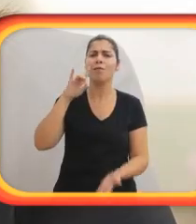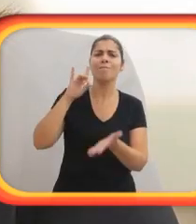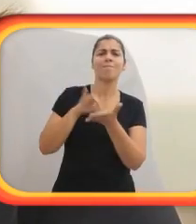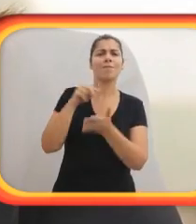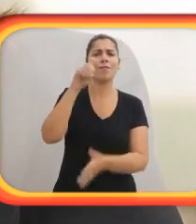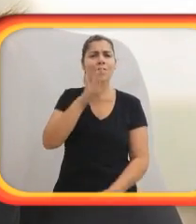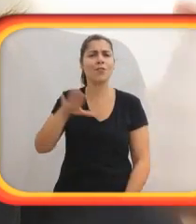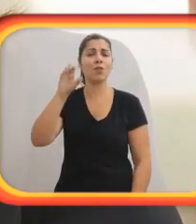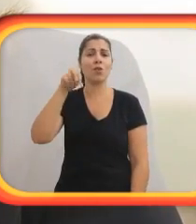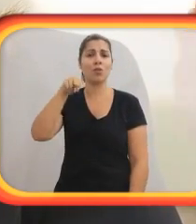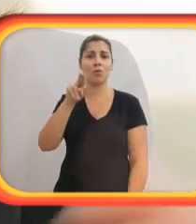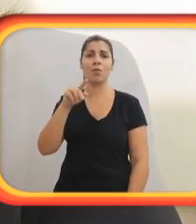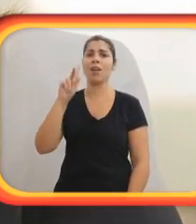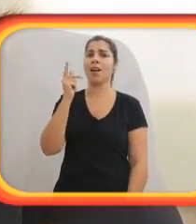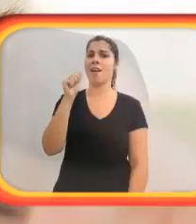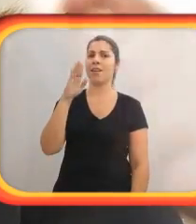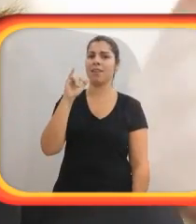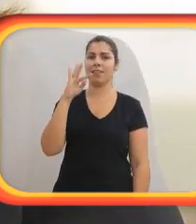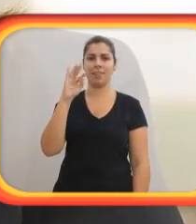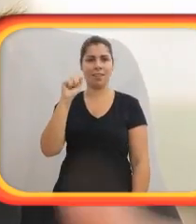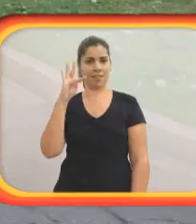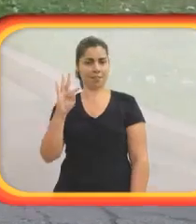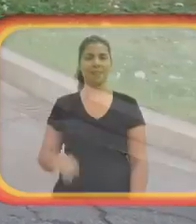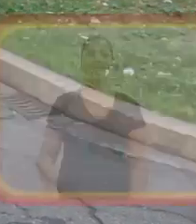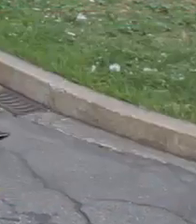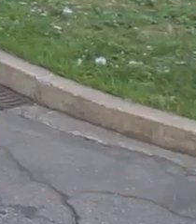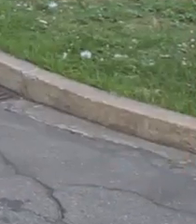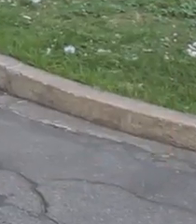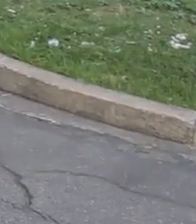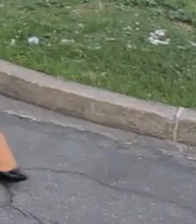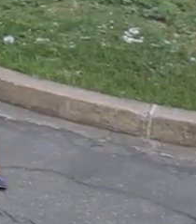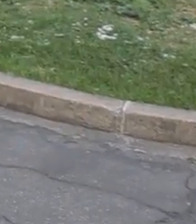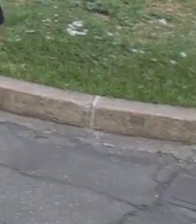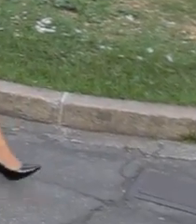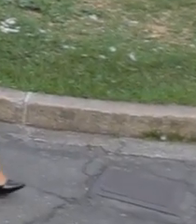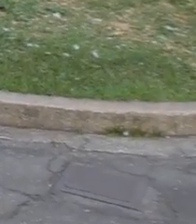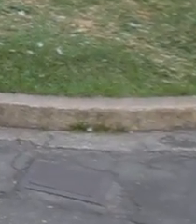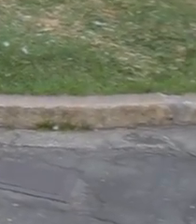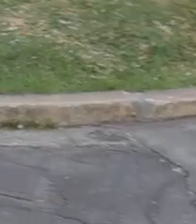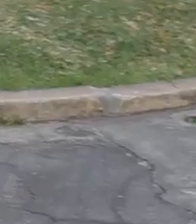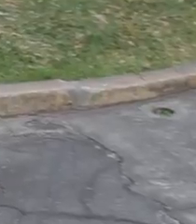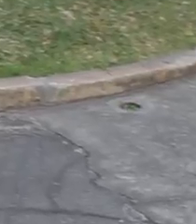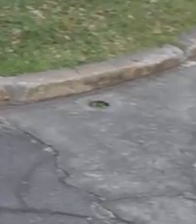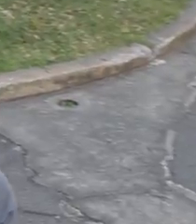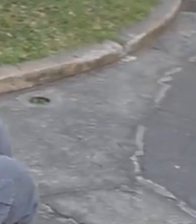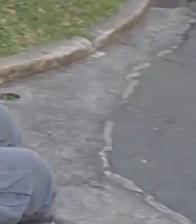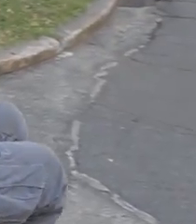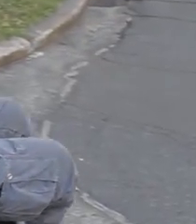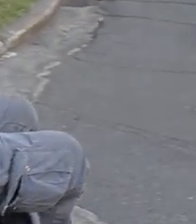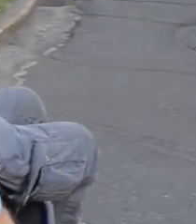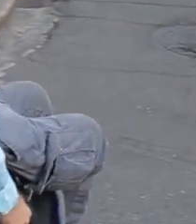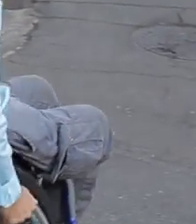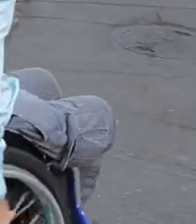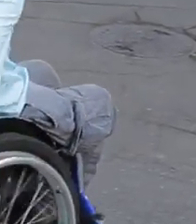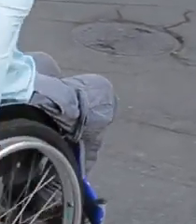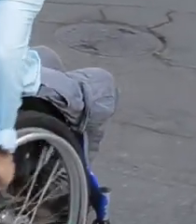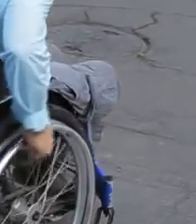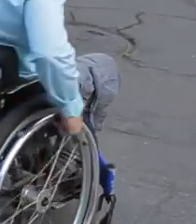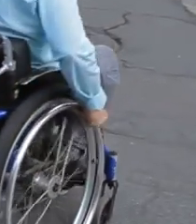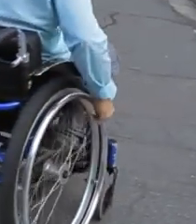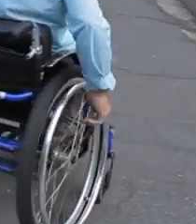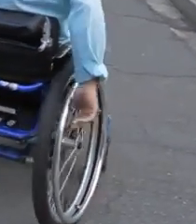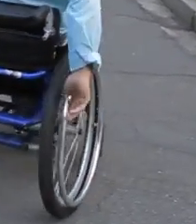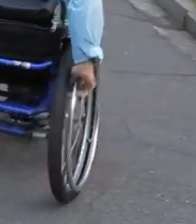lado, Rainer, oficial nacional do ONU Habitat. Zé ao lado de Rainer, no caminho asfaltado do pátio do